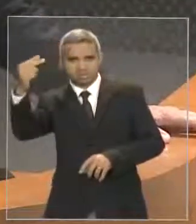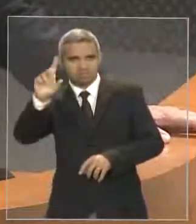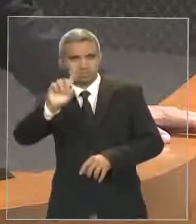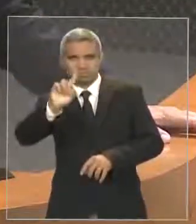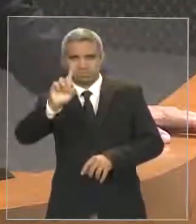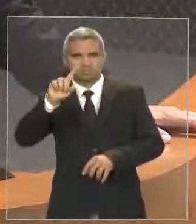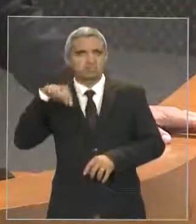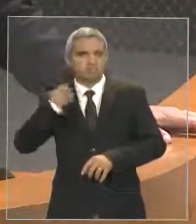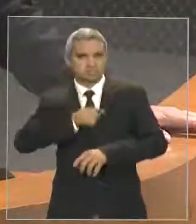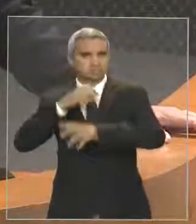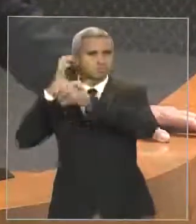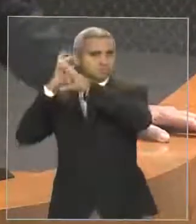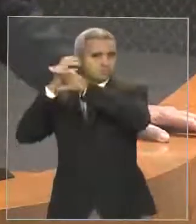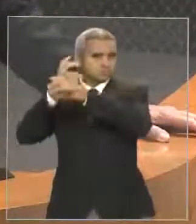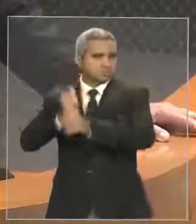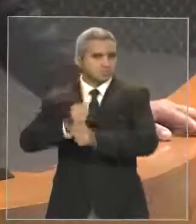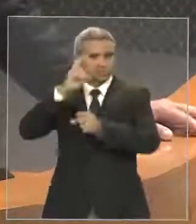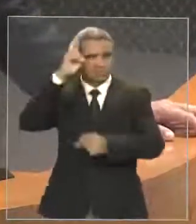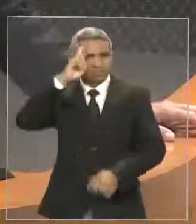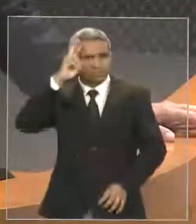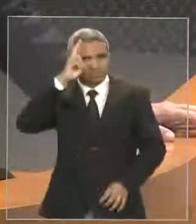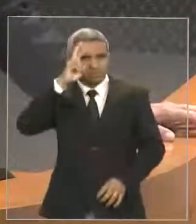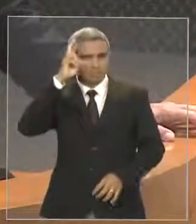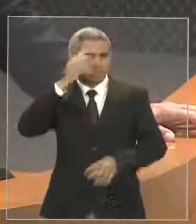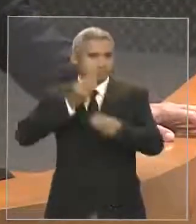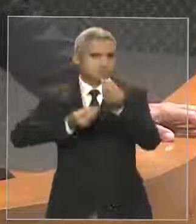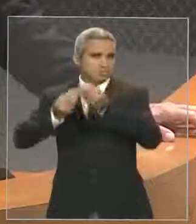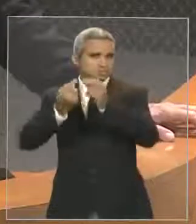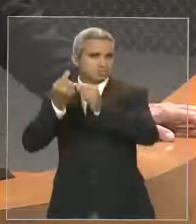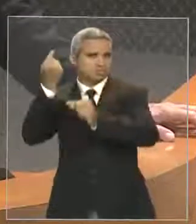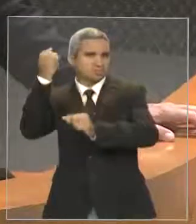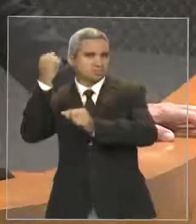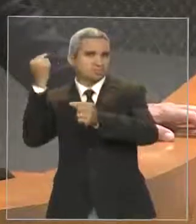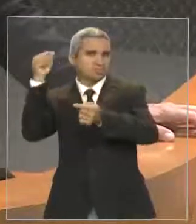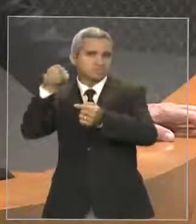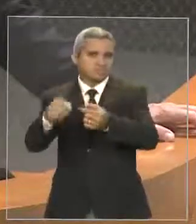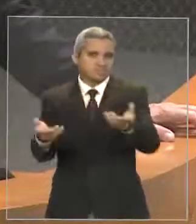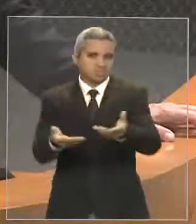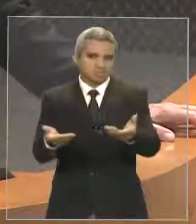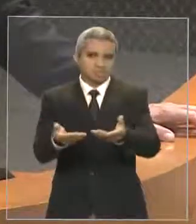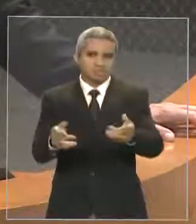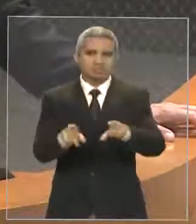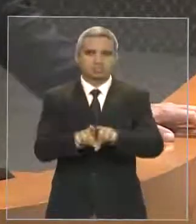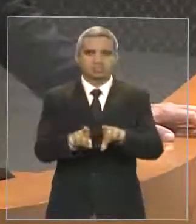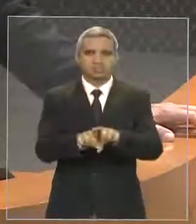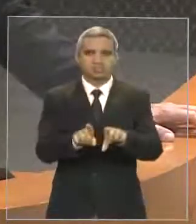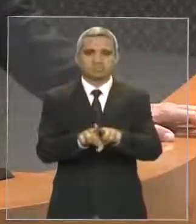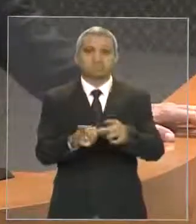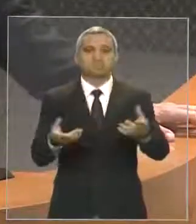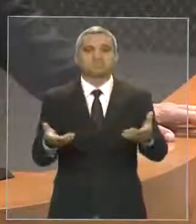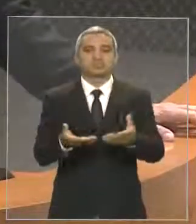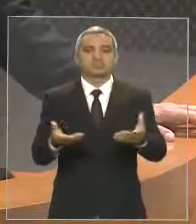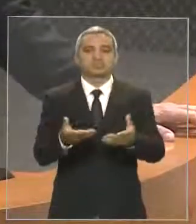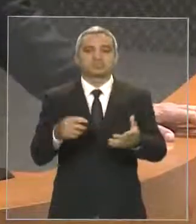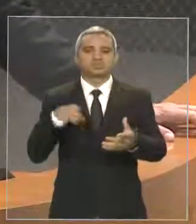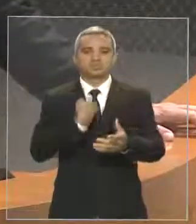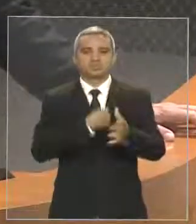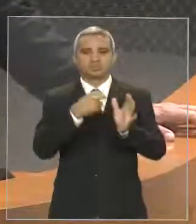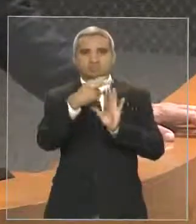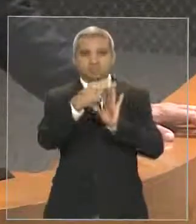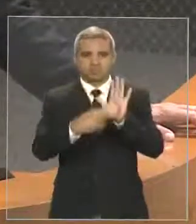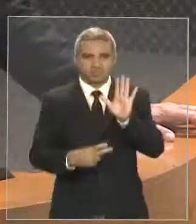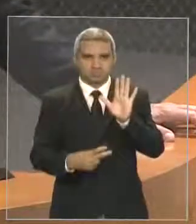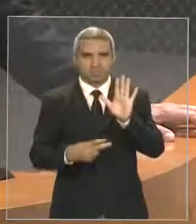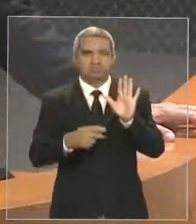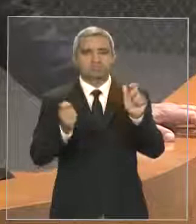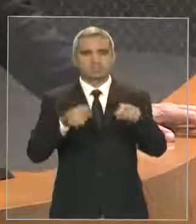dos que um dia construíram o bem e que hoje me dá a oportunidade de ler, de observar, de replicar os seus ensinamentos.